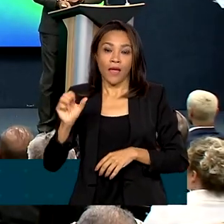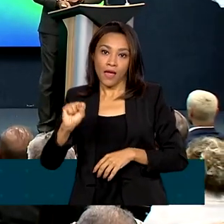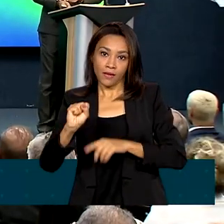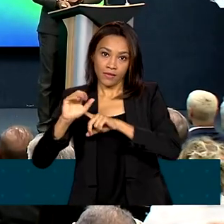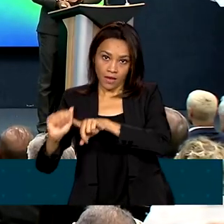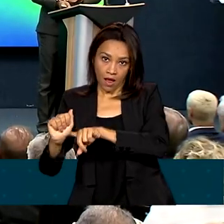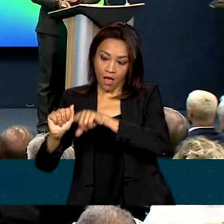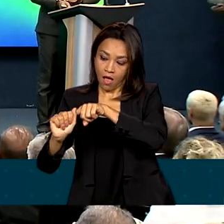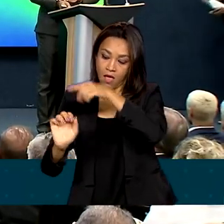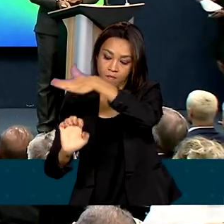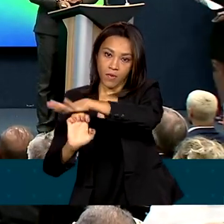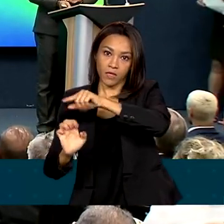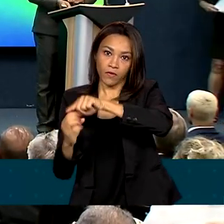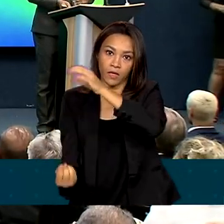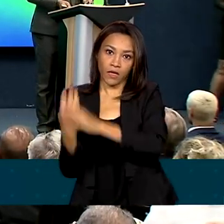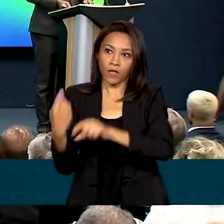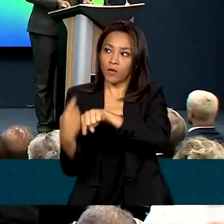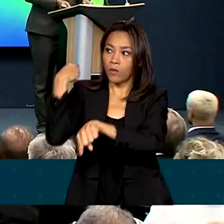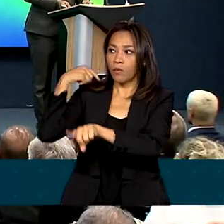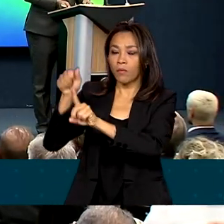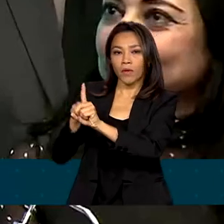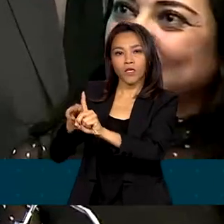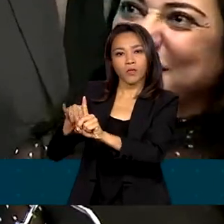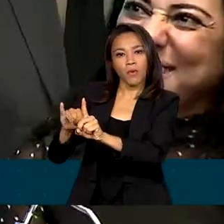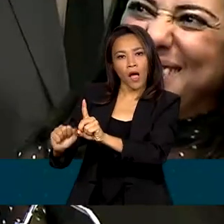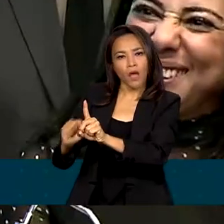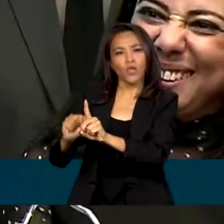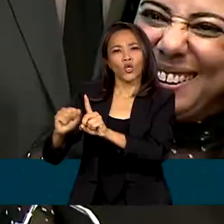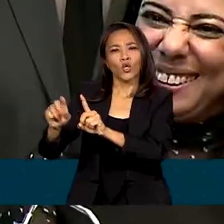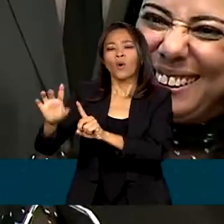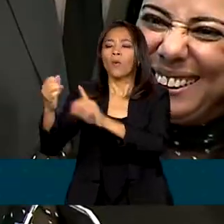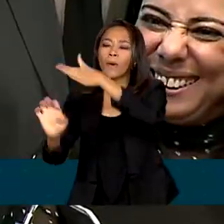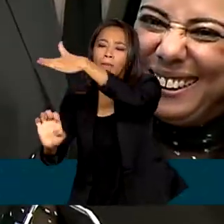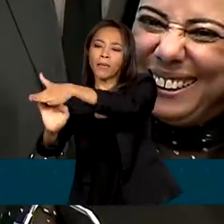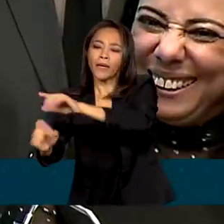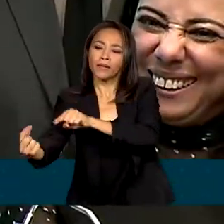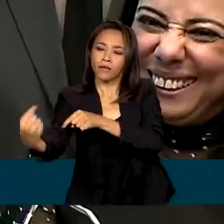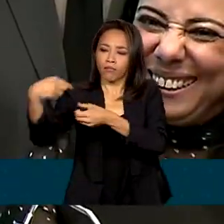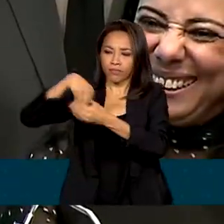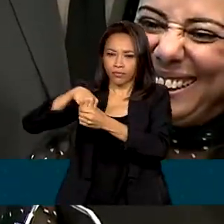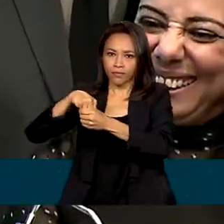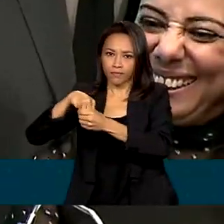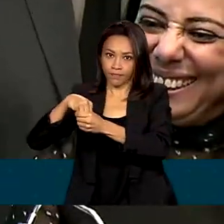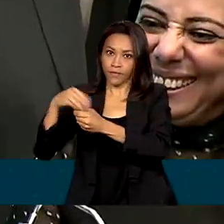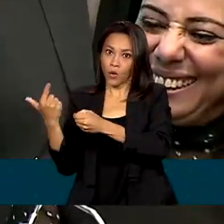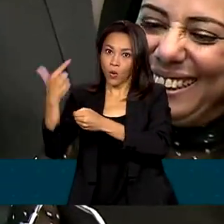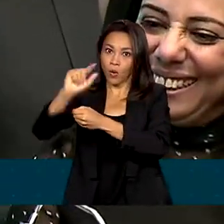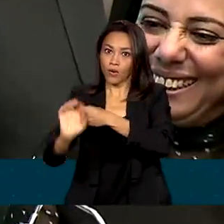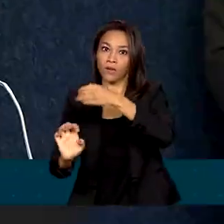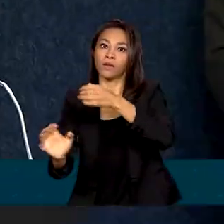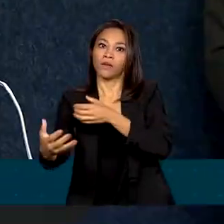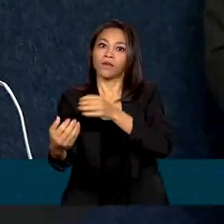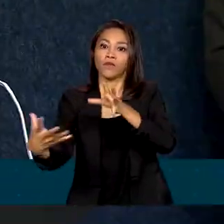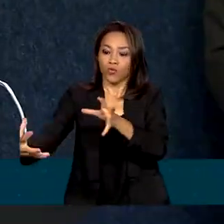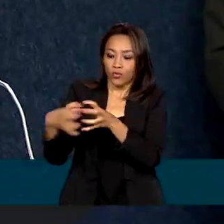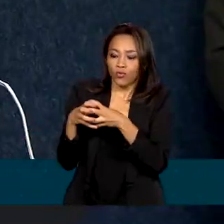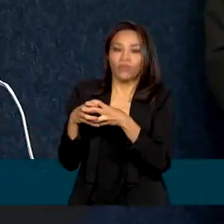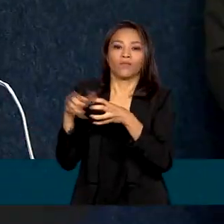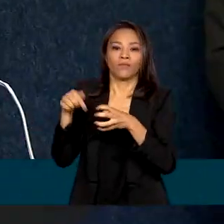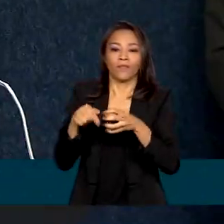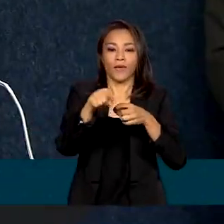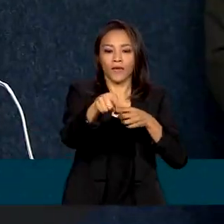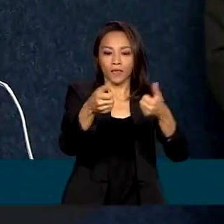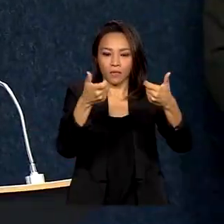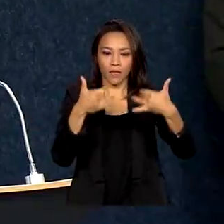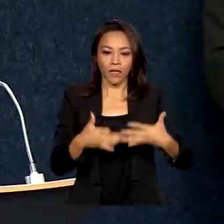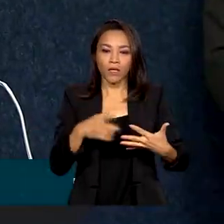maio do ano passado, a partir da junção da Valec Engenharia, Construções e Ferrovias com a EPL. O nosso trabalho